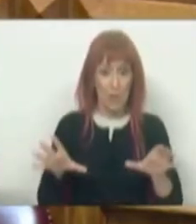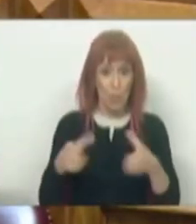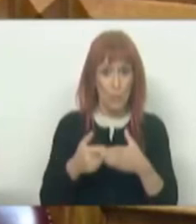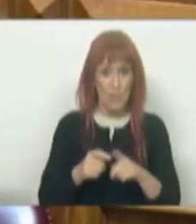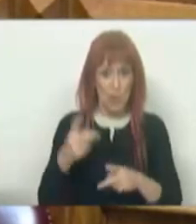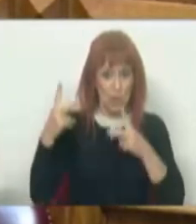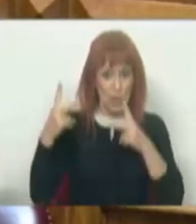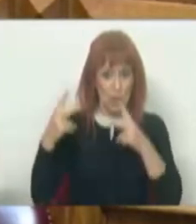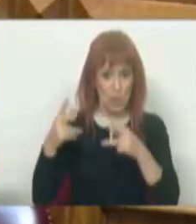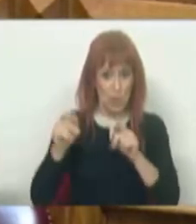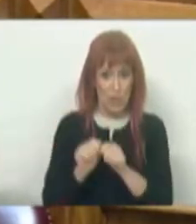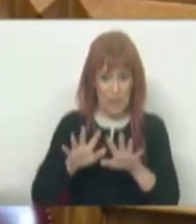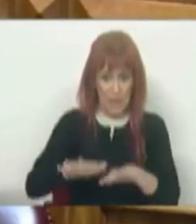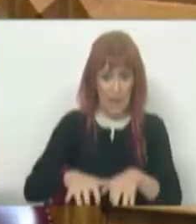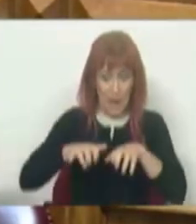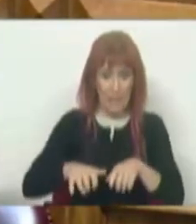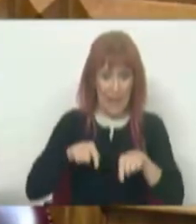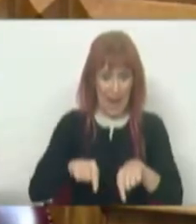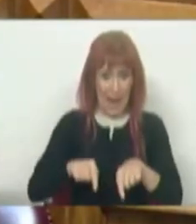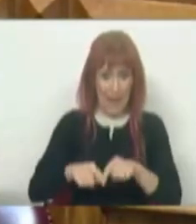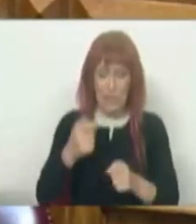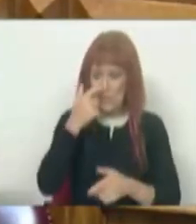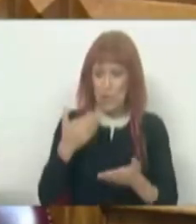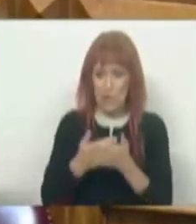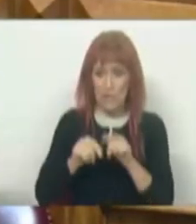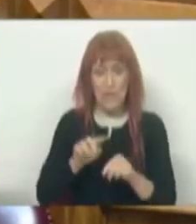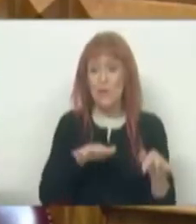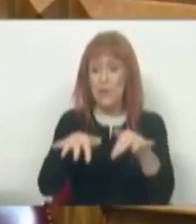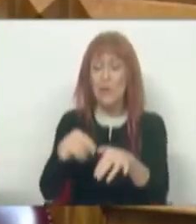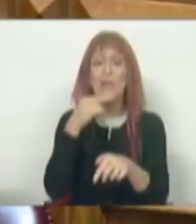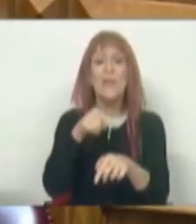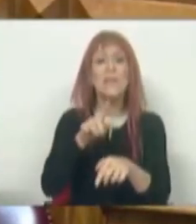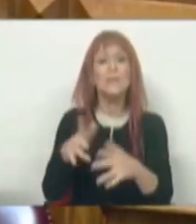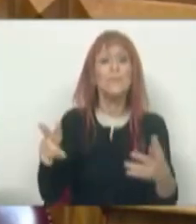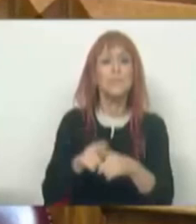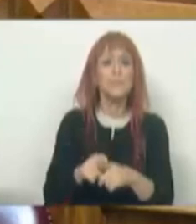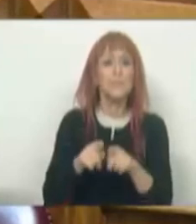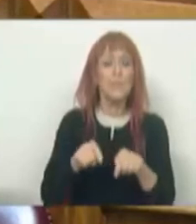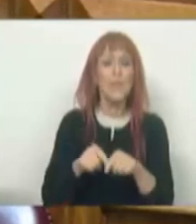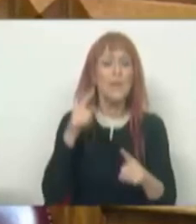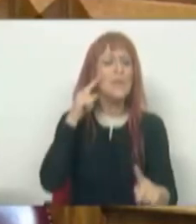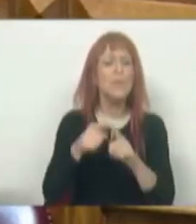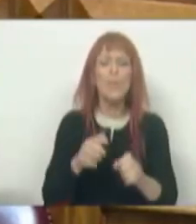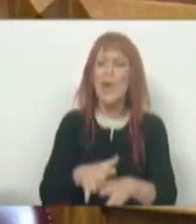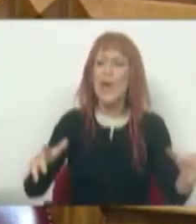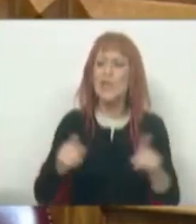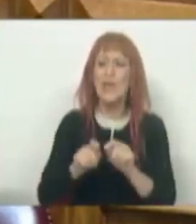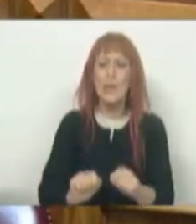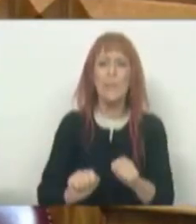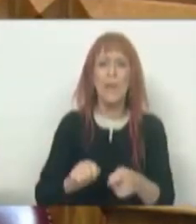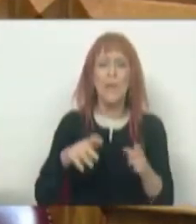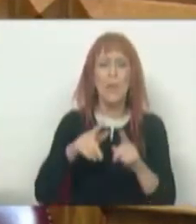de Tesouro da Câmara dos Comuns, os economistas que lá foram a dizer os alvos de crescimento do Governo de Trass